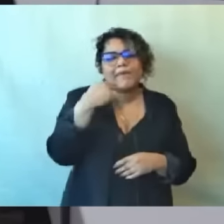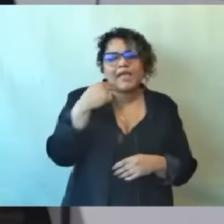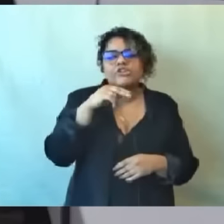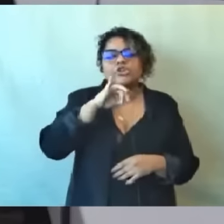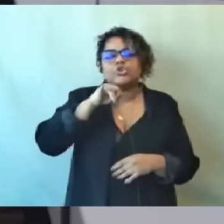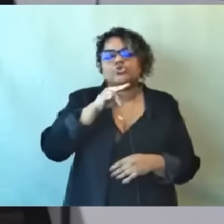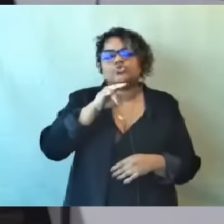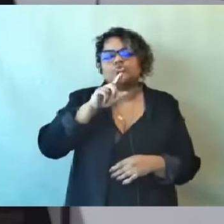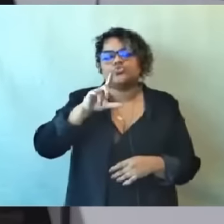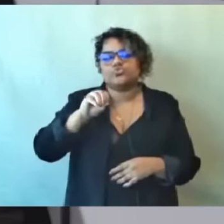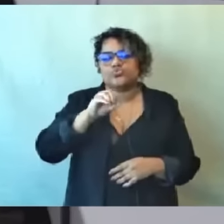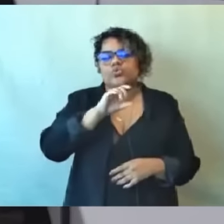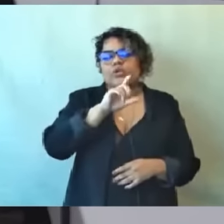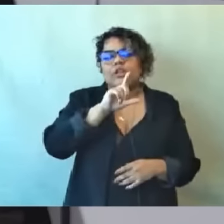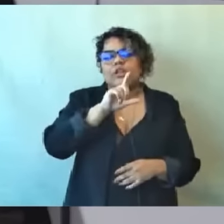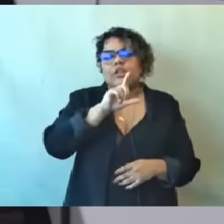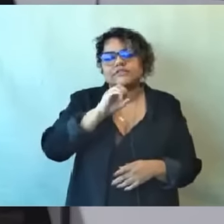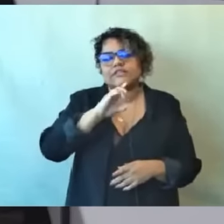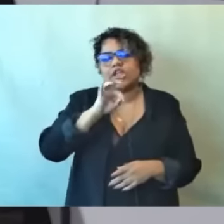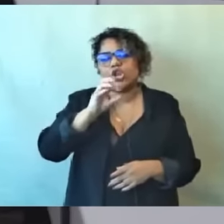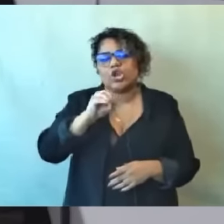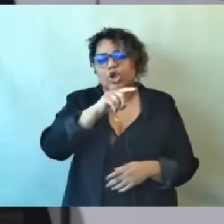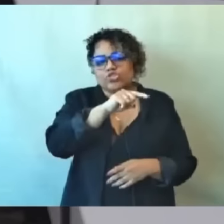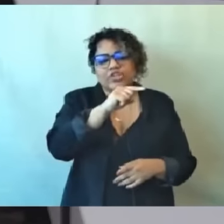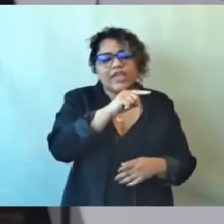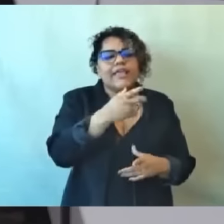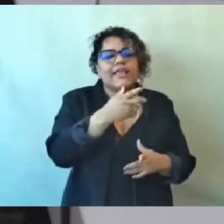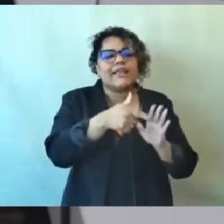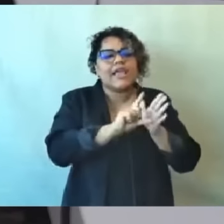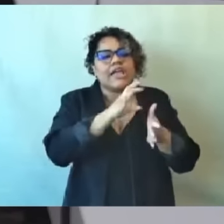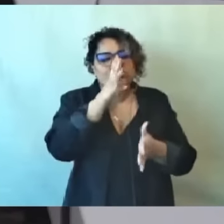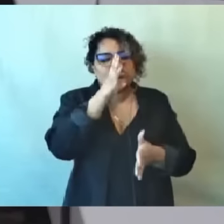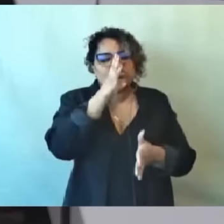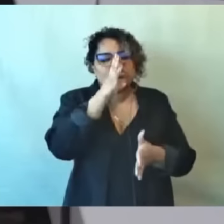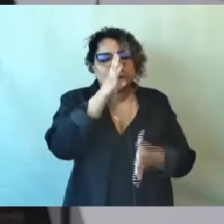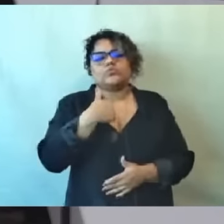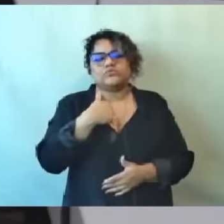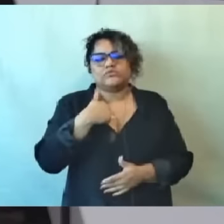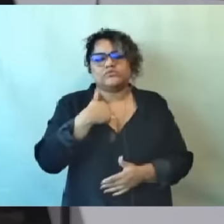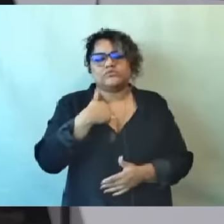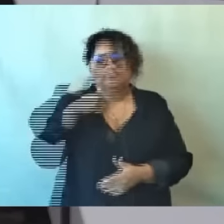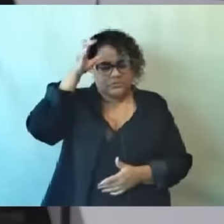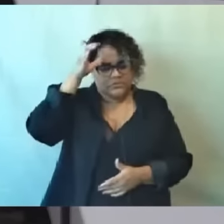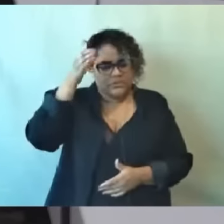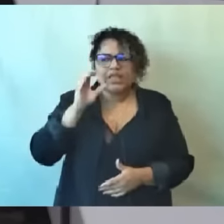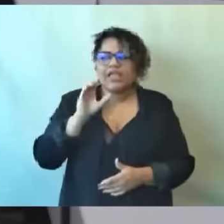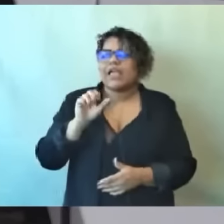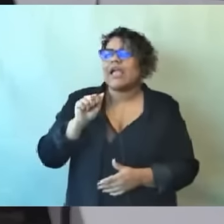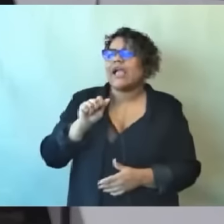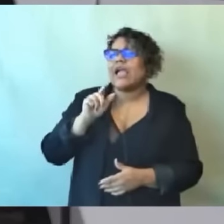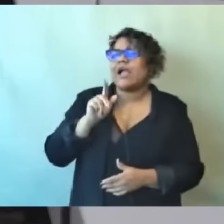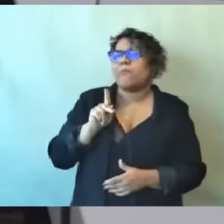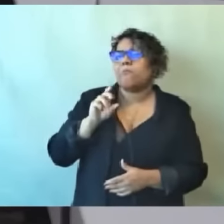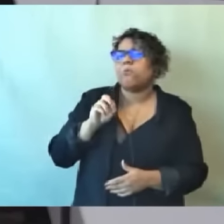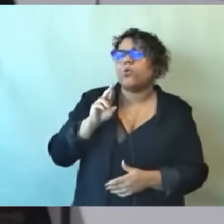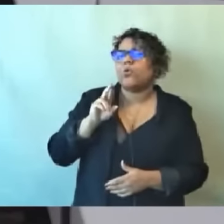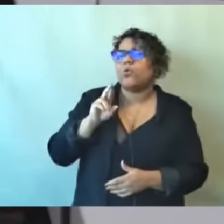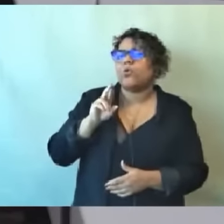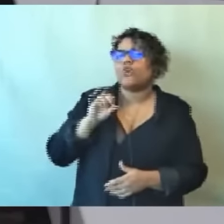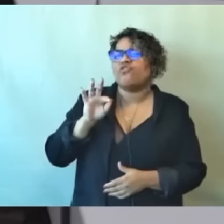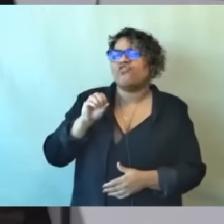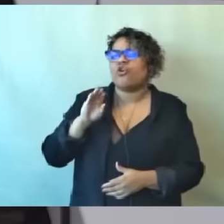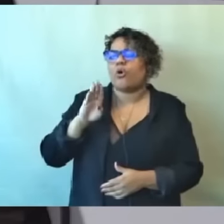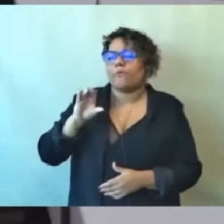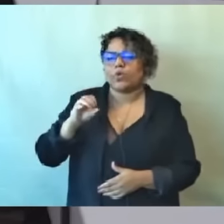de me acusar de aporofóbico, não sei o quê, mas um monte de coisa nas redes sociais, postar com a minha foto e colocar toda a